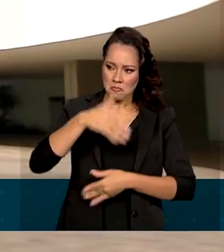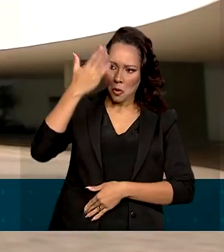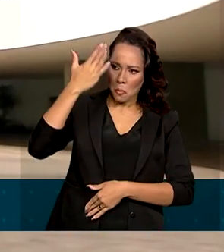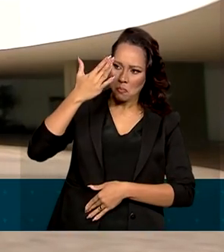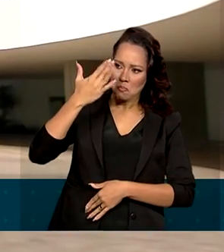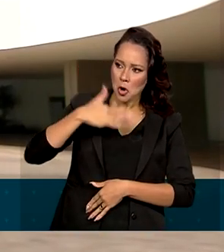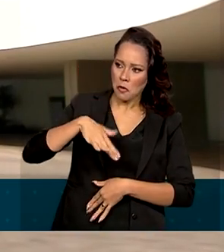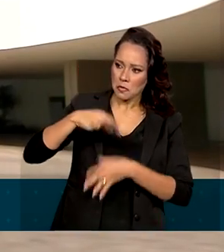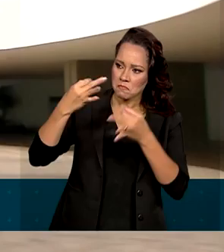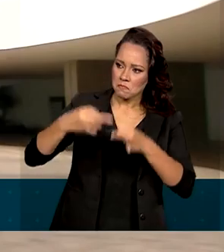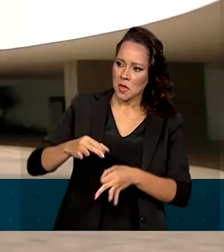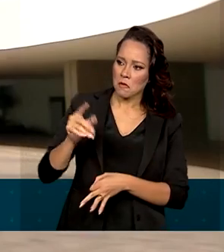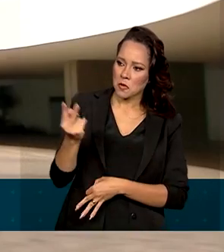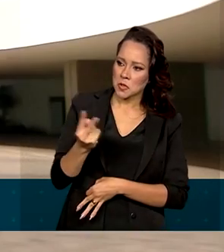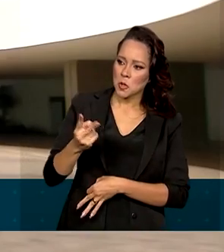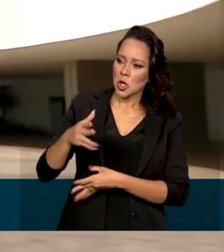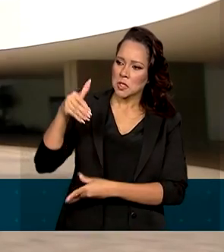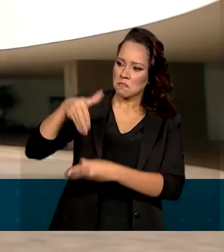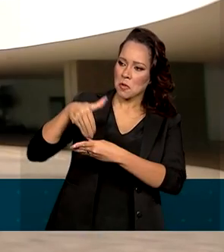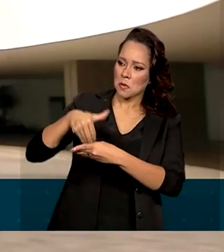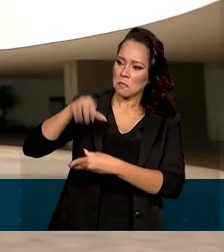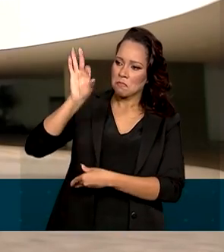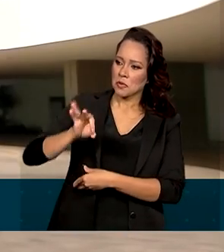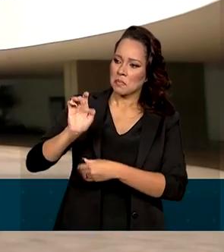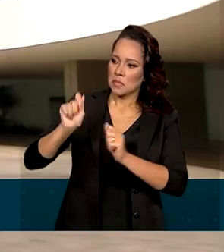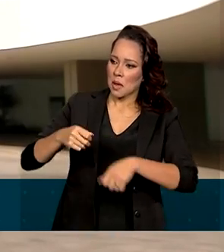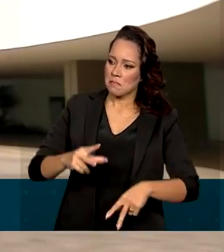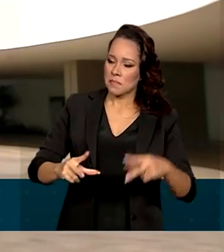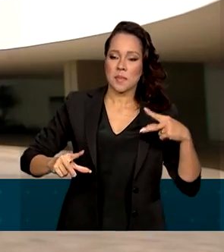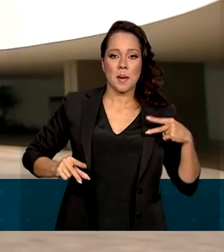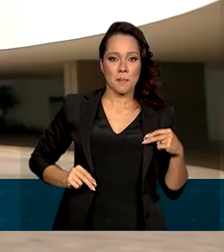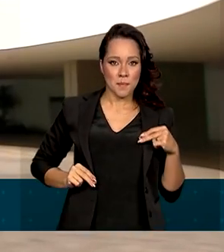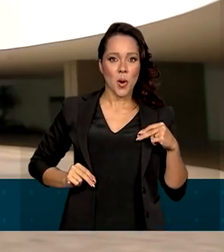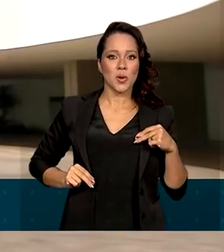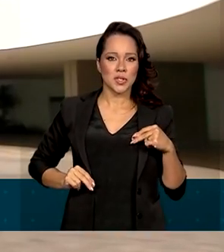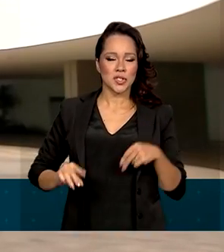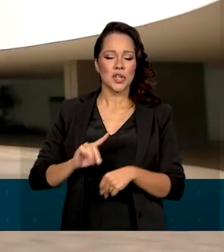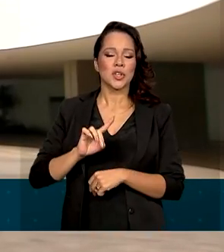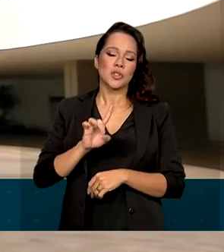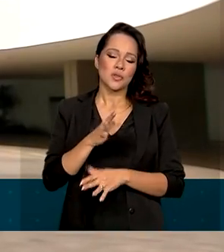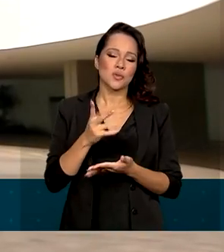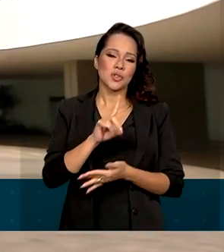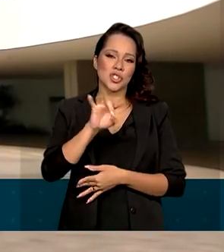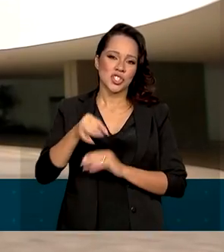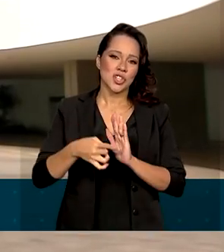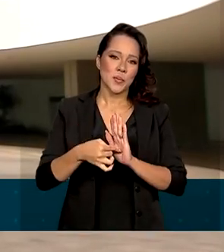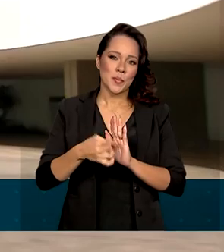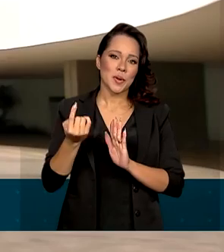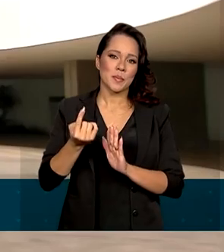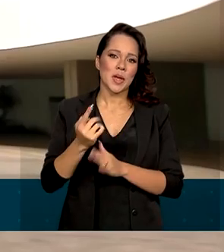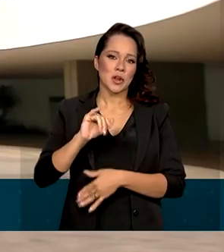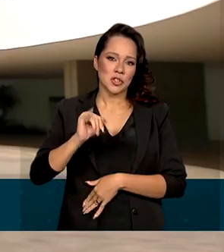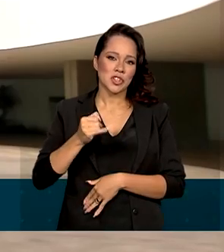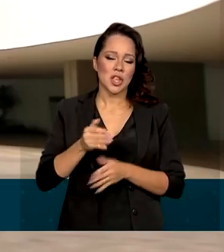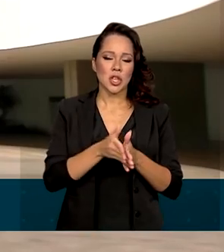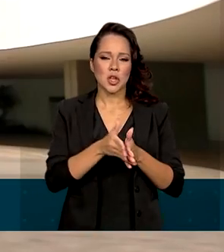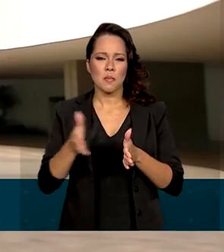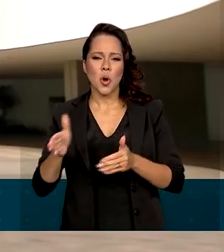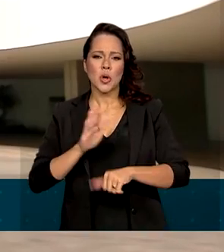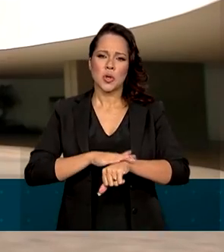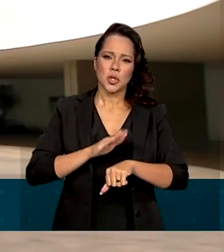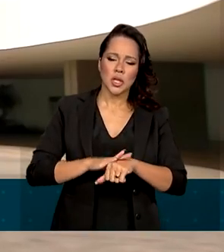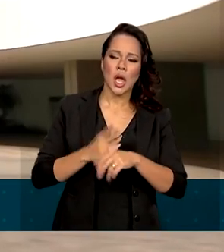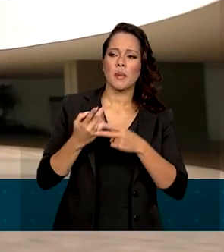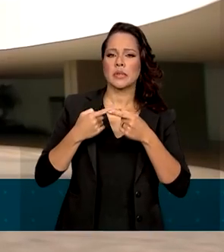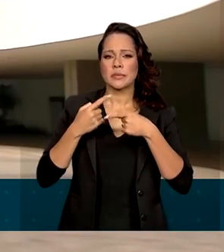foram eleitos e também estão aptos para a posse, para tomar posse no cargo após, né, passados os prazos, né, de